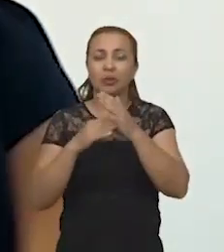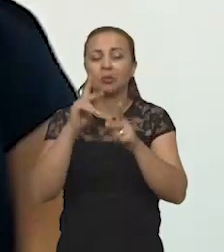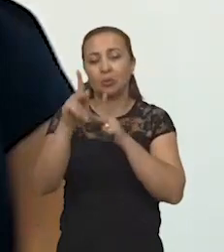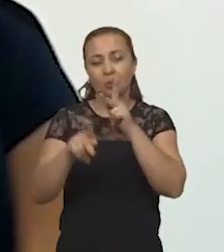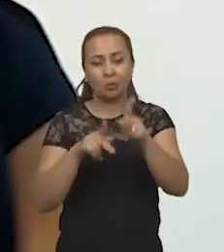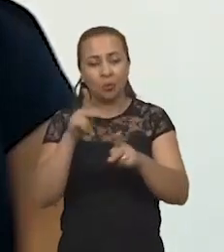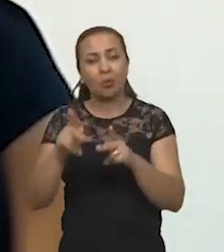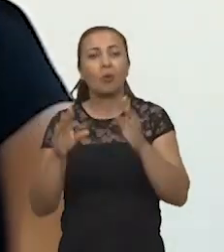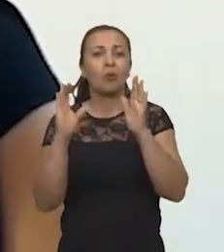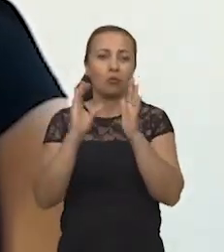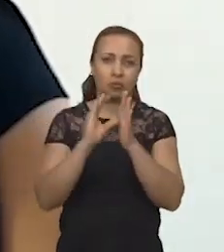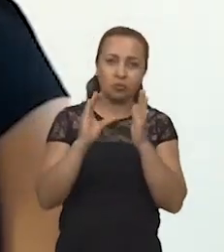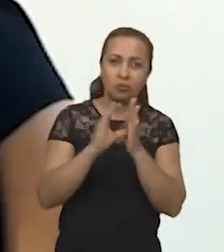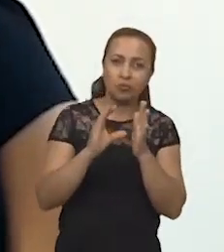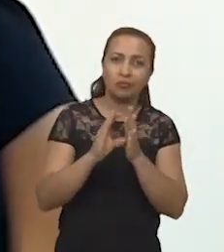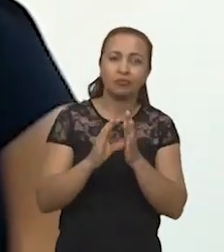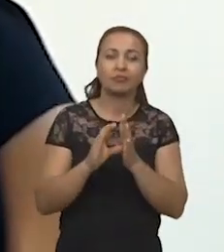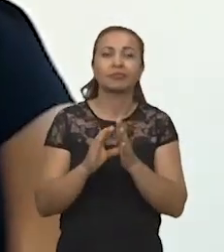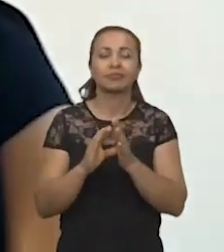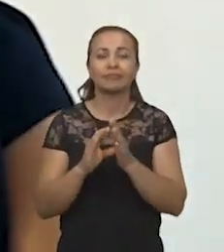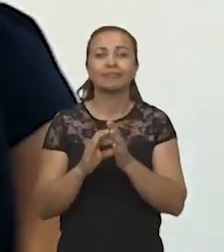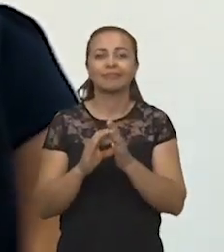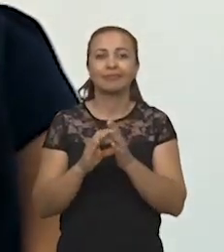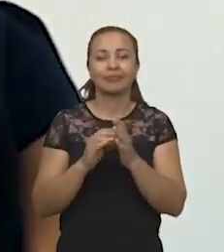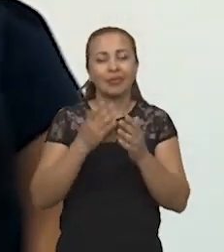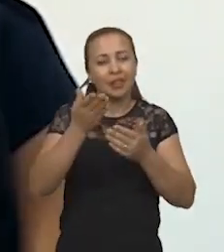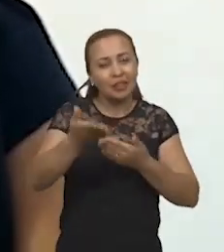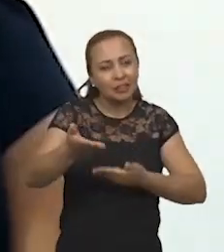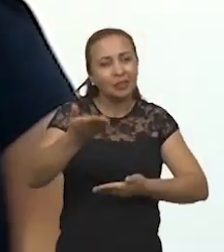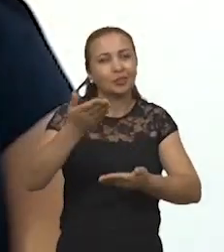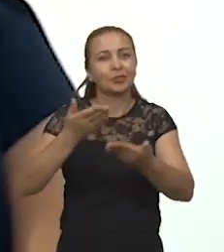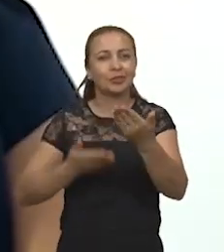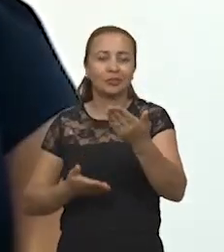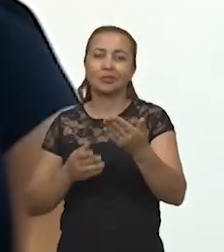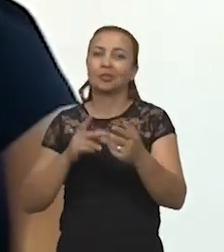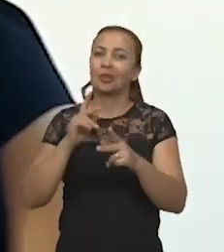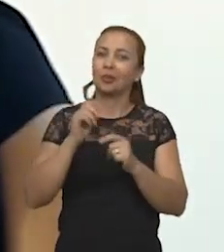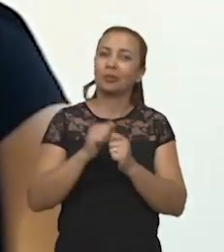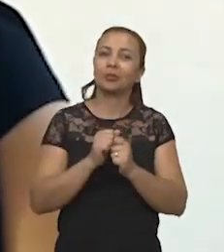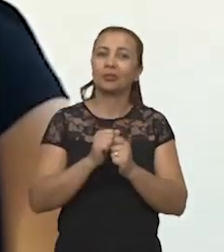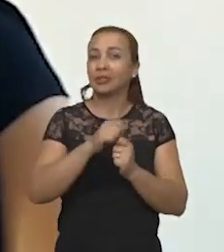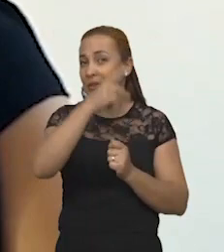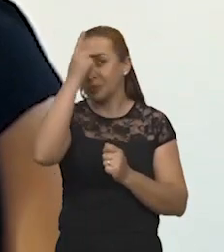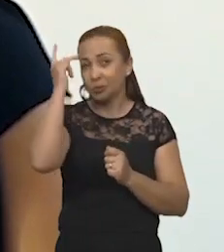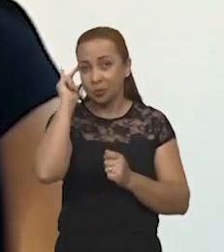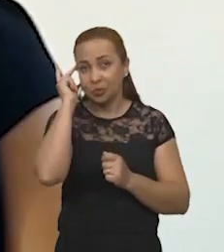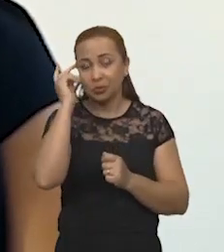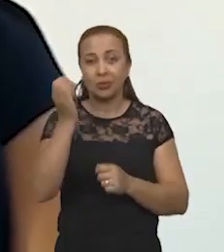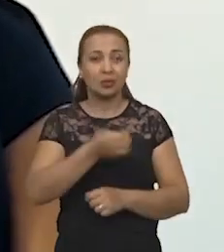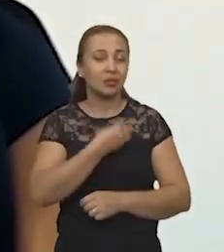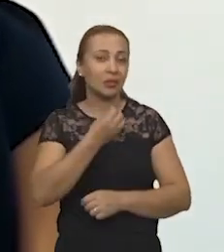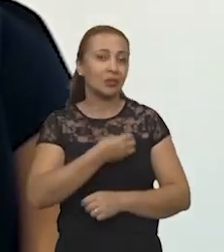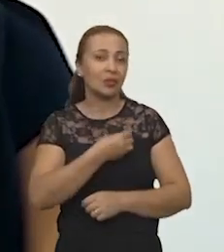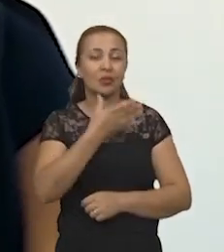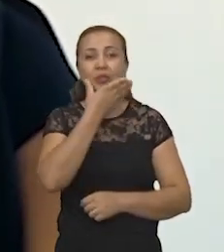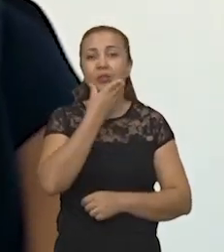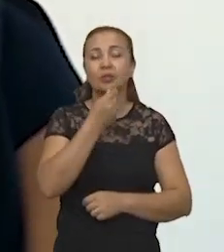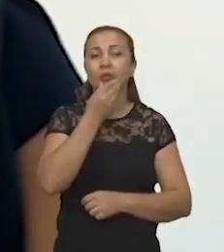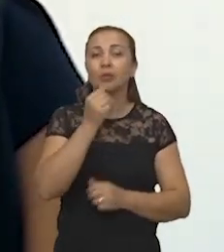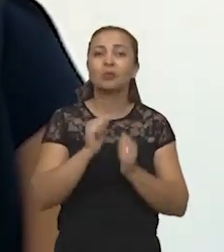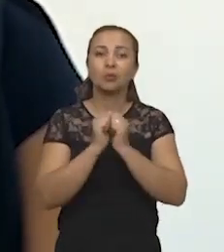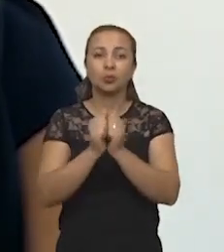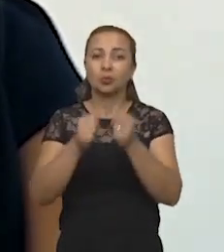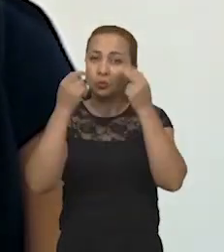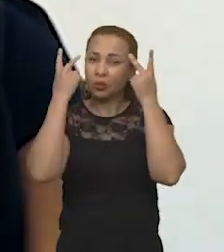Pelos povos, pelas comunidades, pelas interações das populações e a vivência do